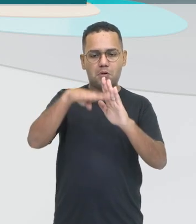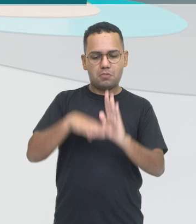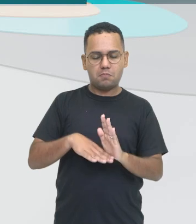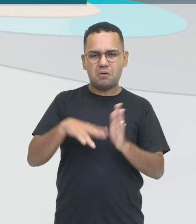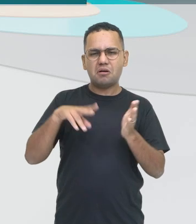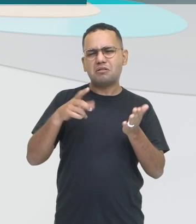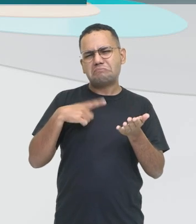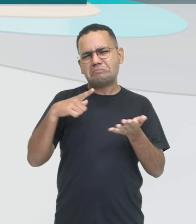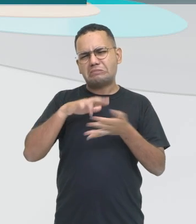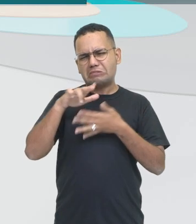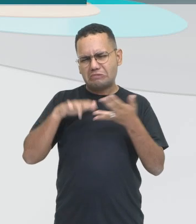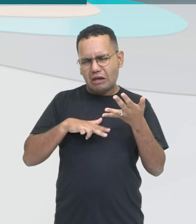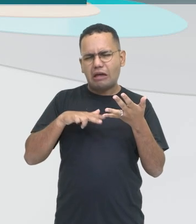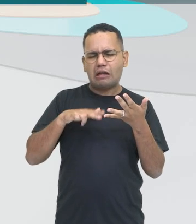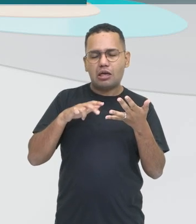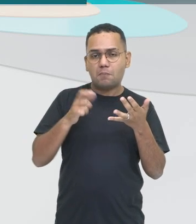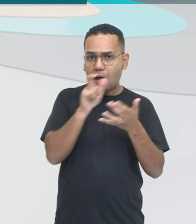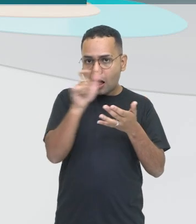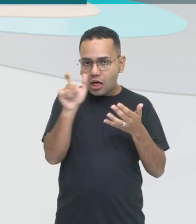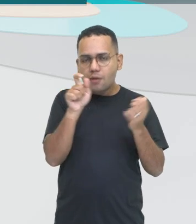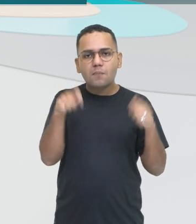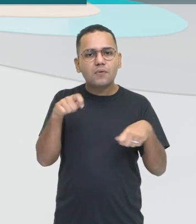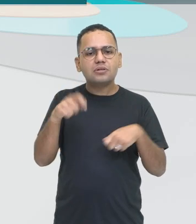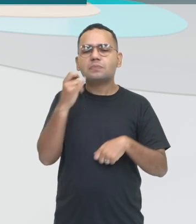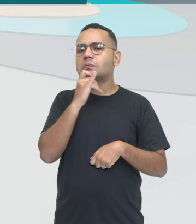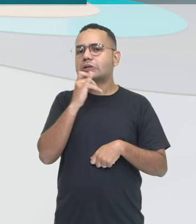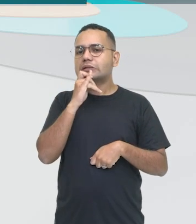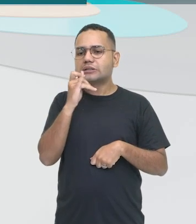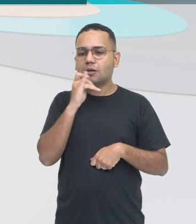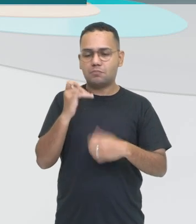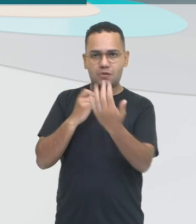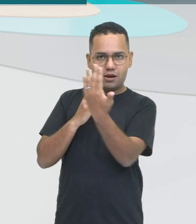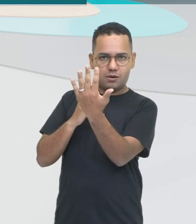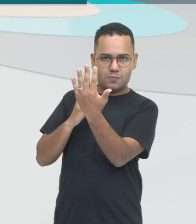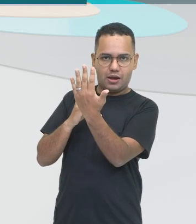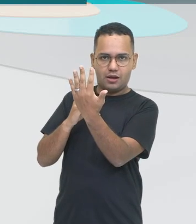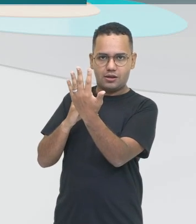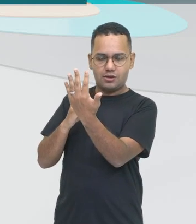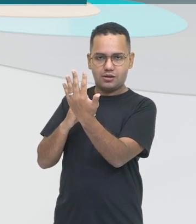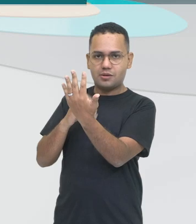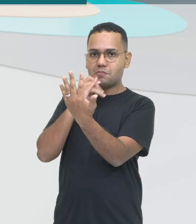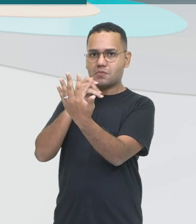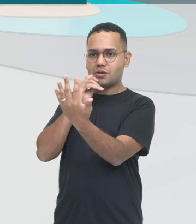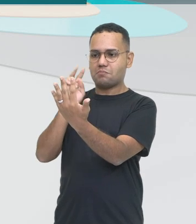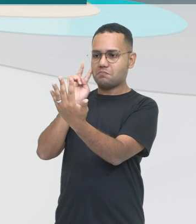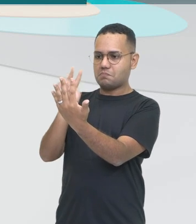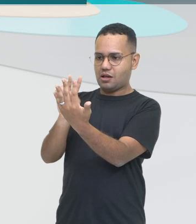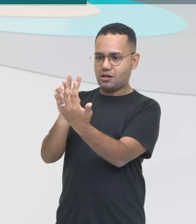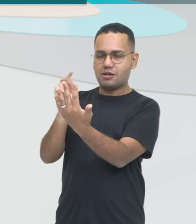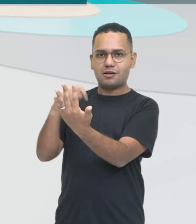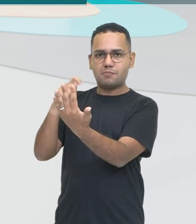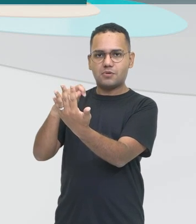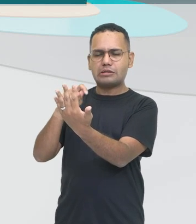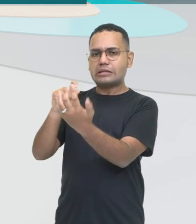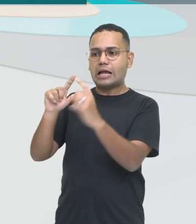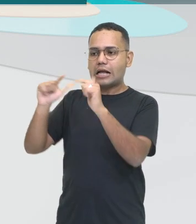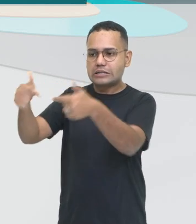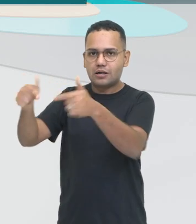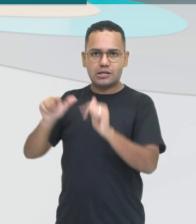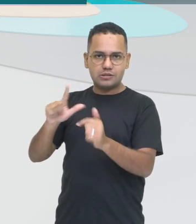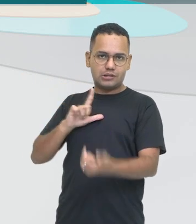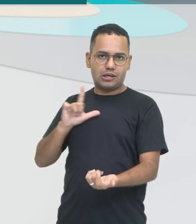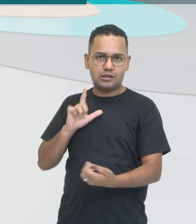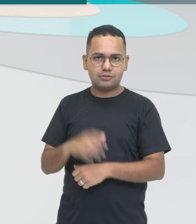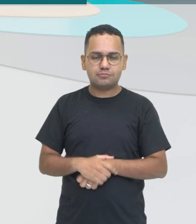presença sempre de um espelho, reflexo. Aquele que faz ação é aquele que recebe ação. É como se olhar no